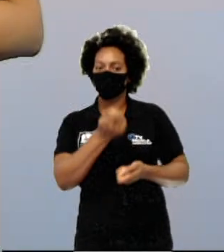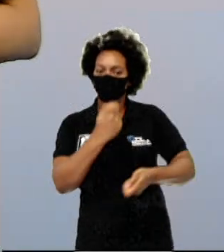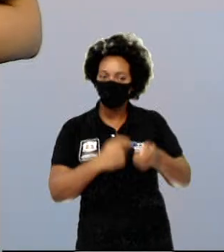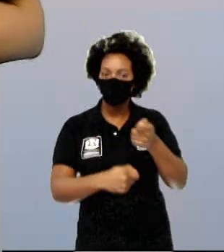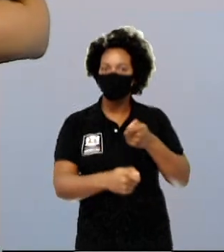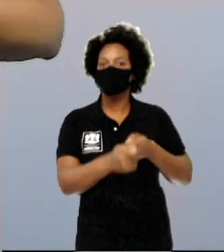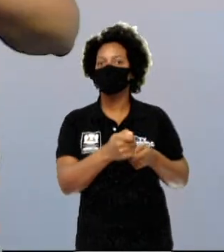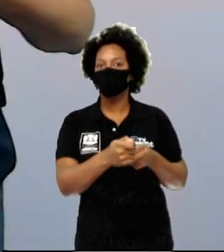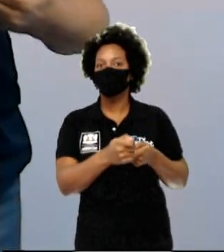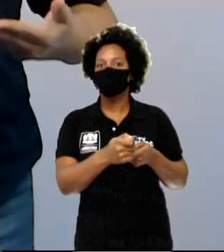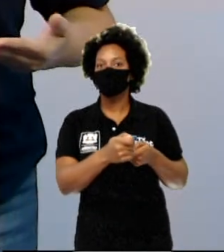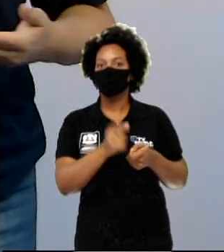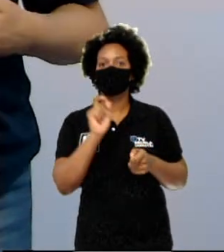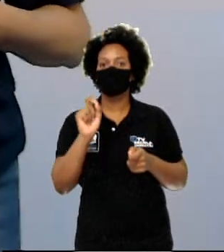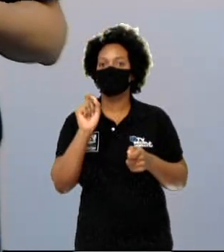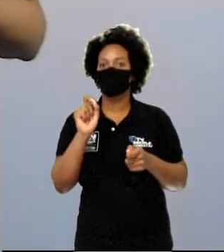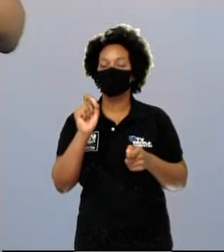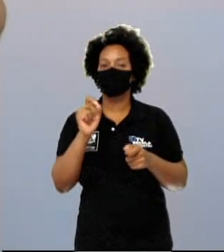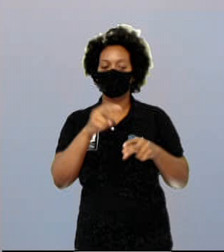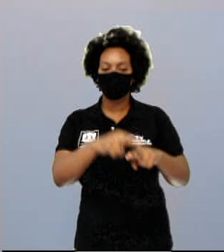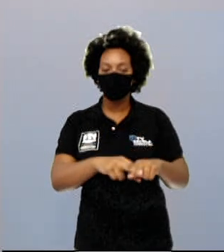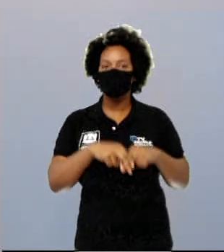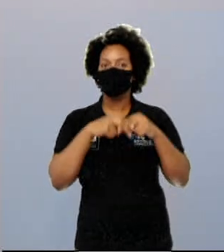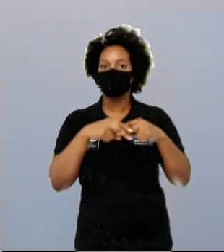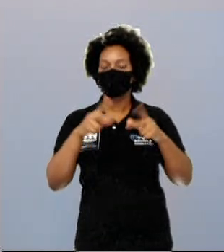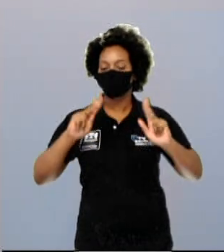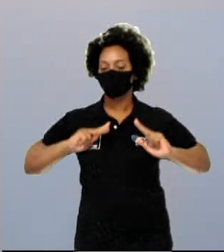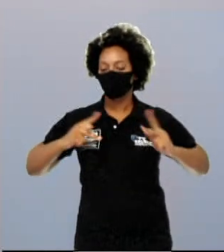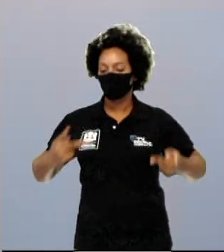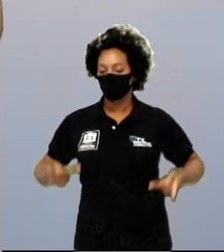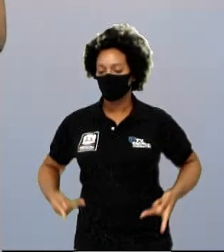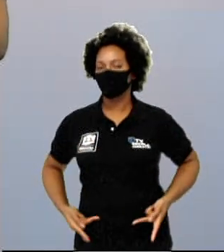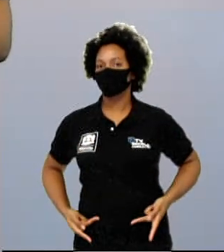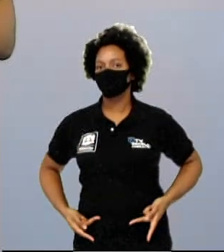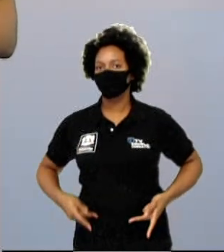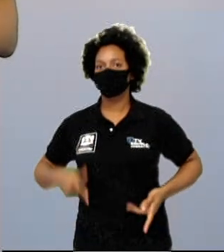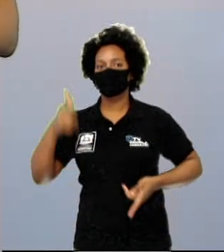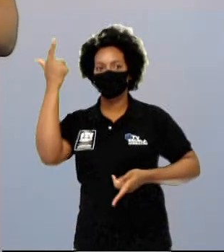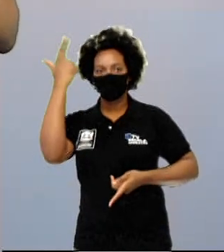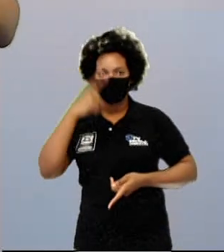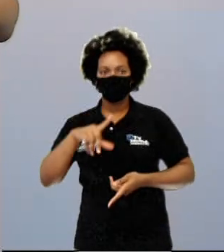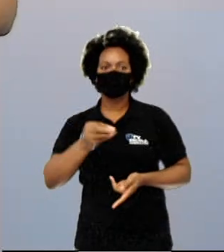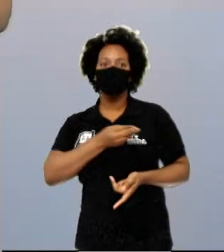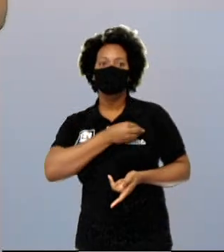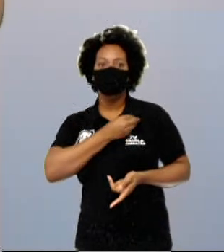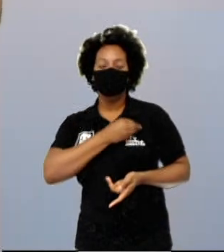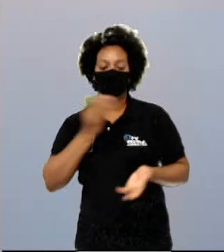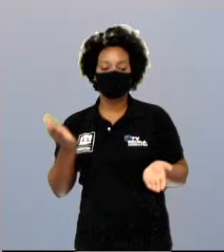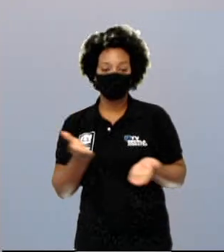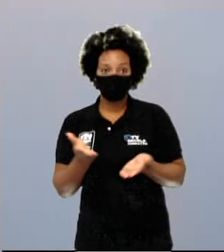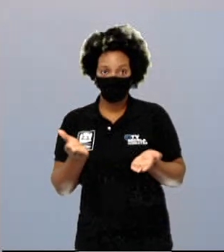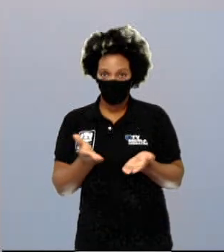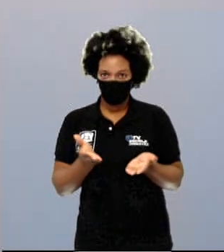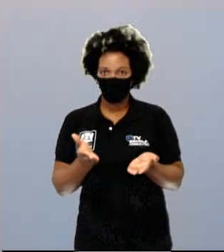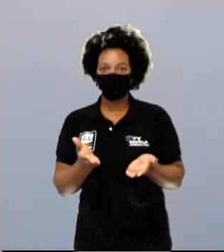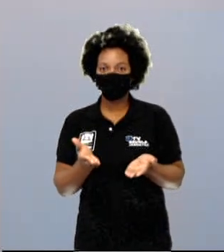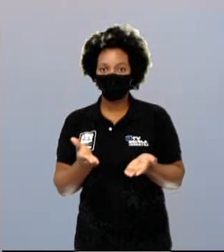O que tornou a espécie humana possível existir até os dias atuais?